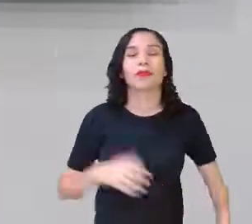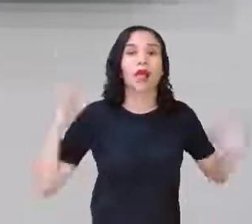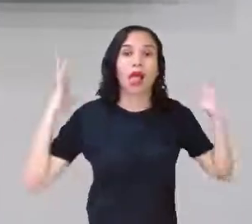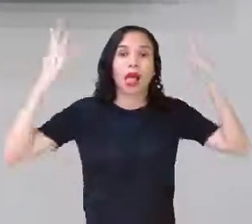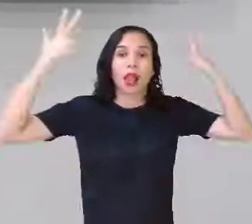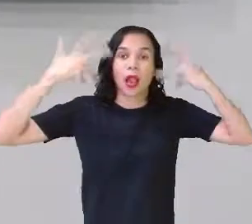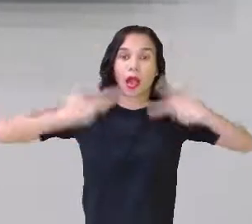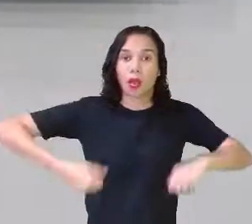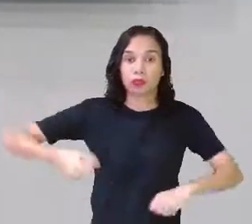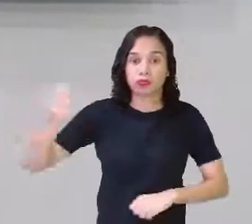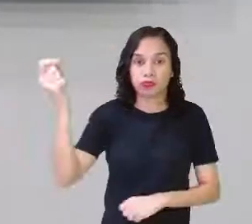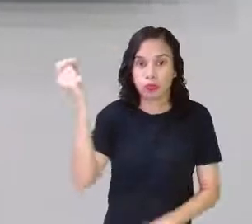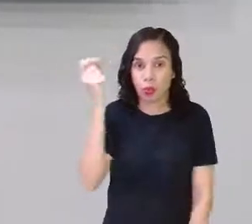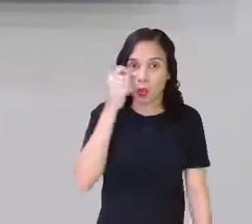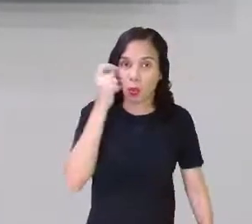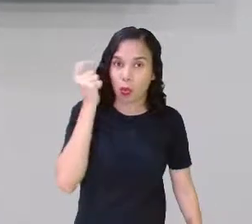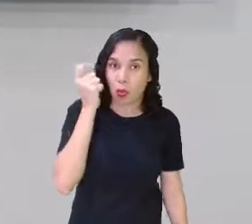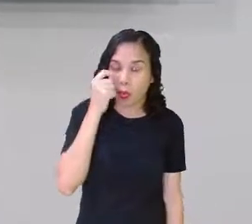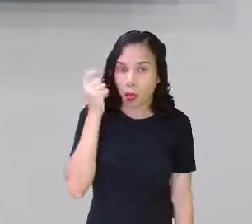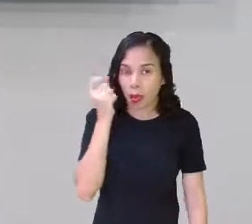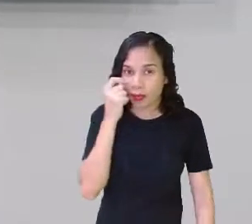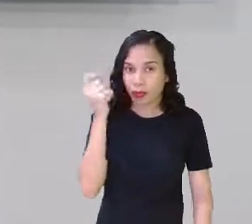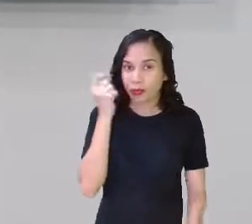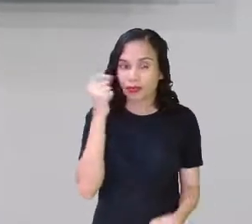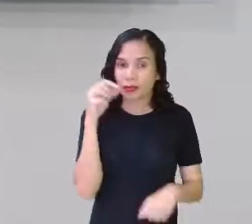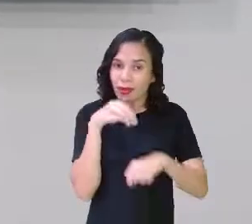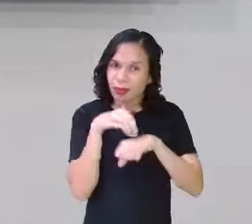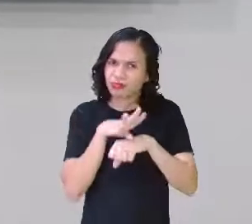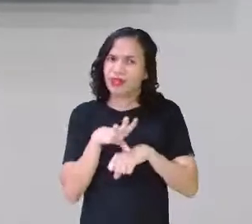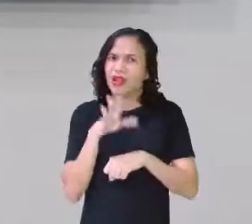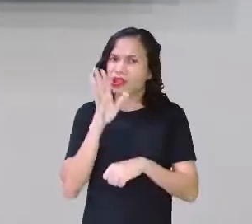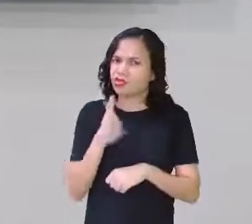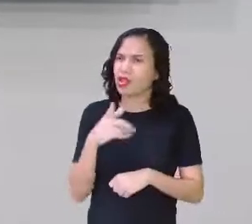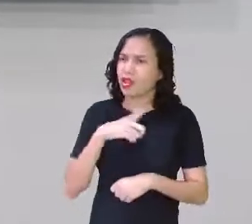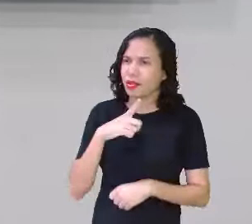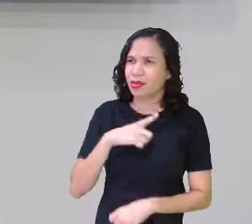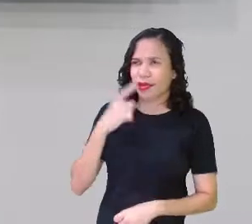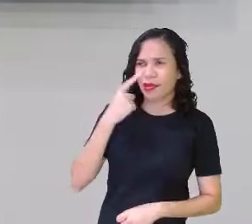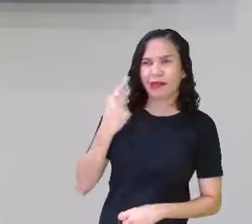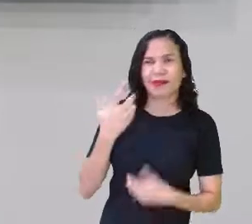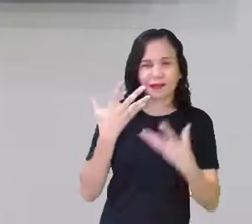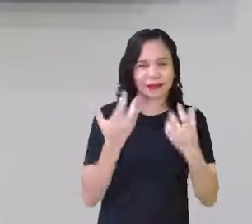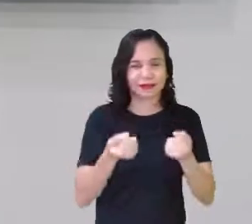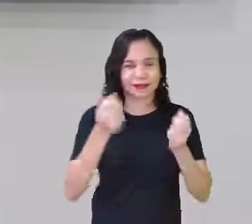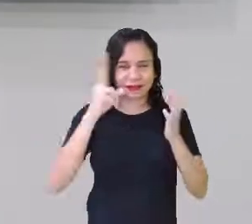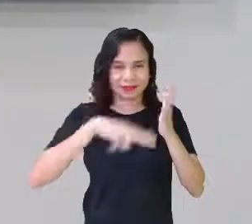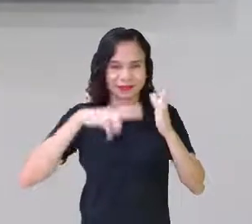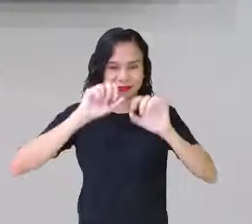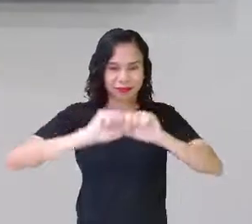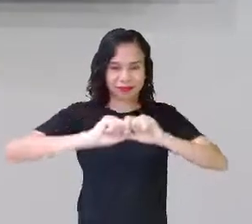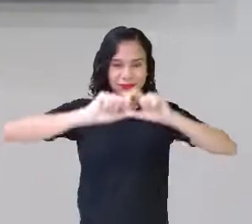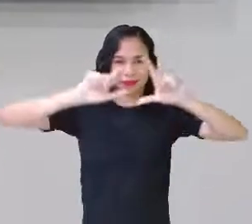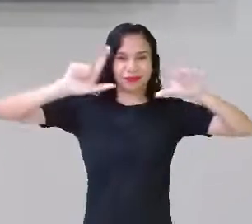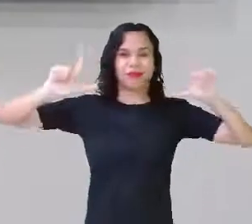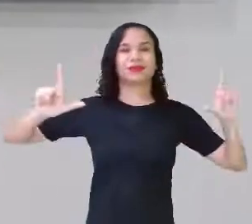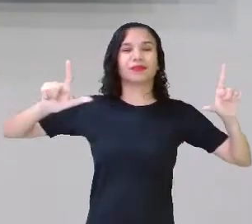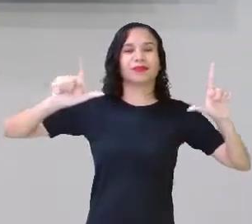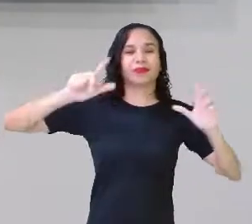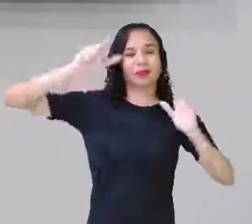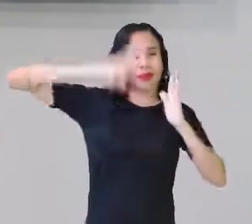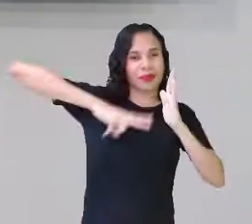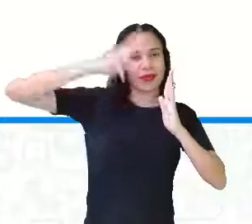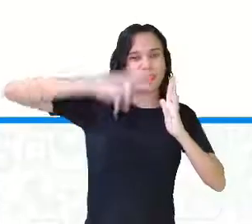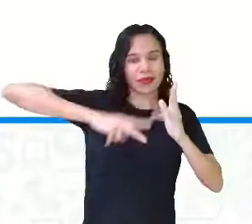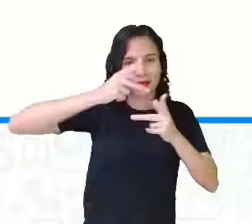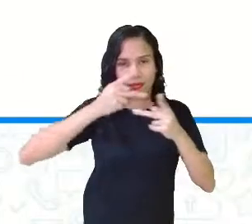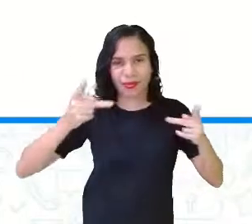leão e o rato. Deixa eu dar uma dica. No título, eu acho que já tem alguma coisa. Vamos ler? A tela vai ficar um pouquinho maior para facilitar a